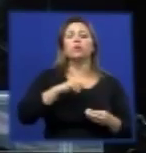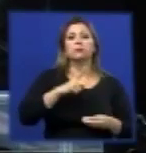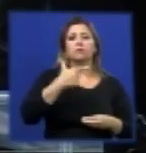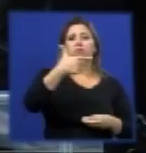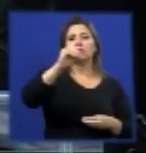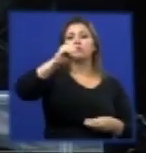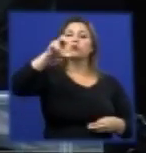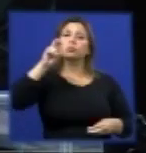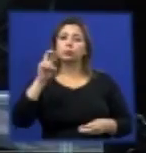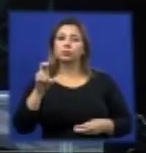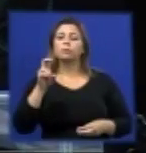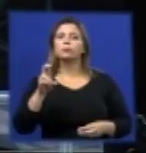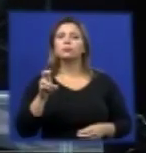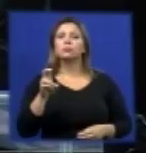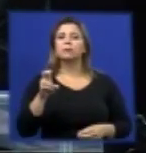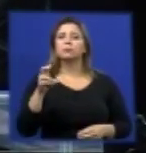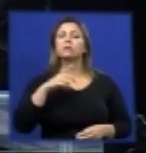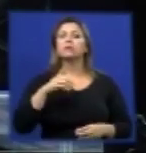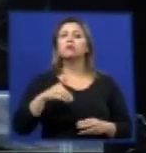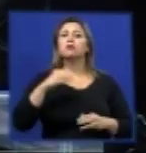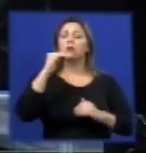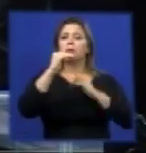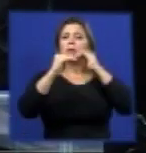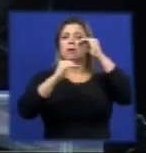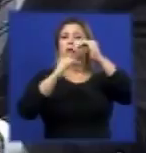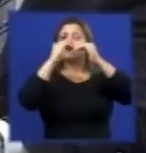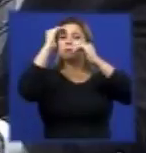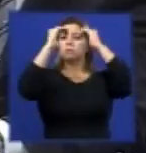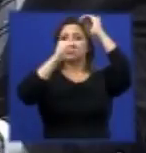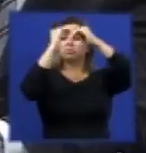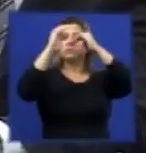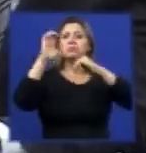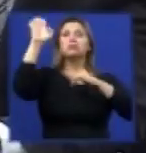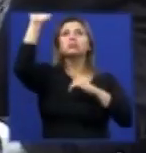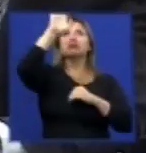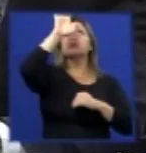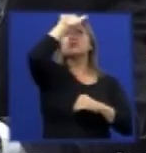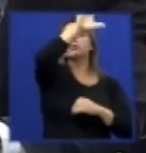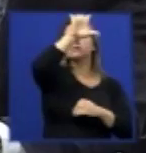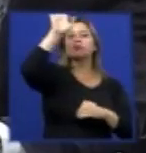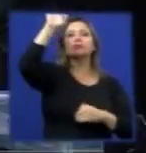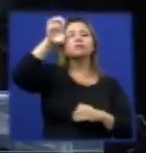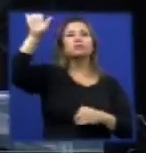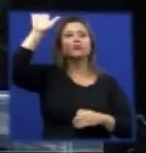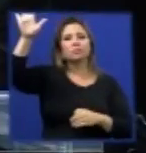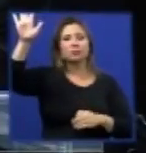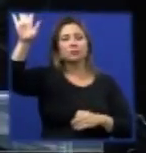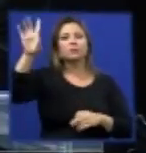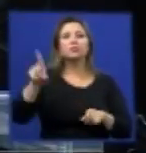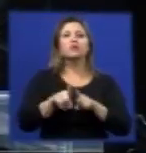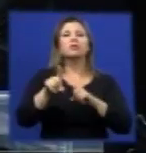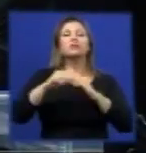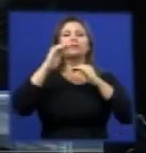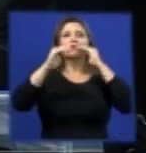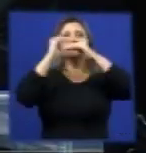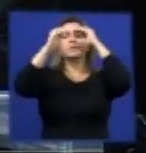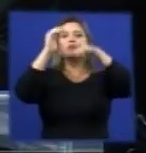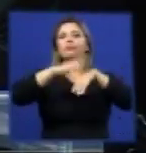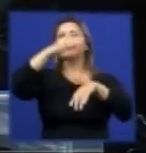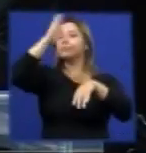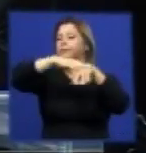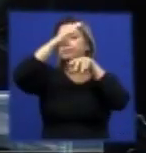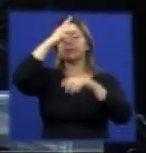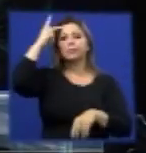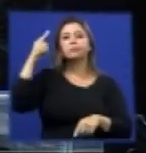2005 decréscimo na transmissão na região norte e nordeste acréscimo nas demais em